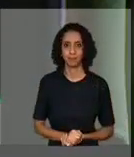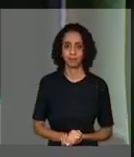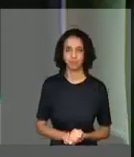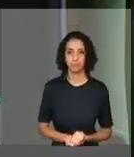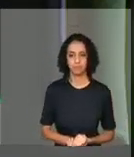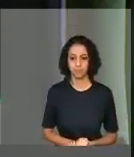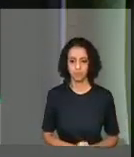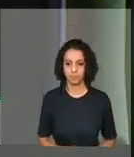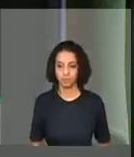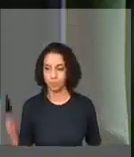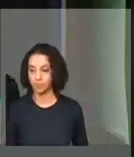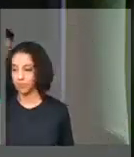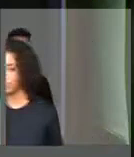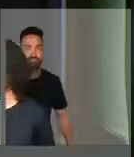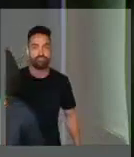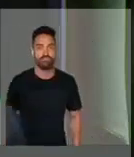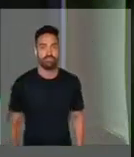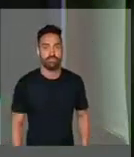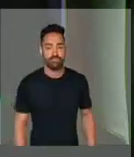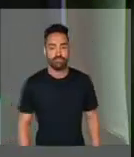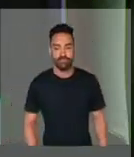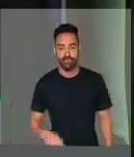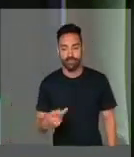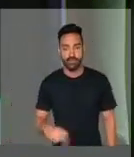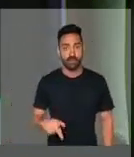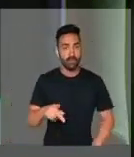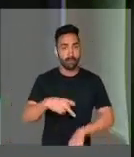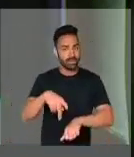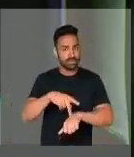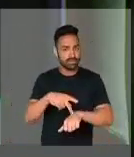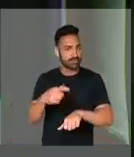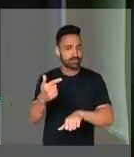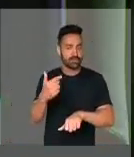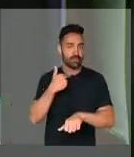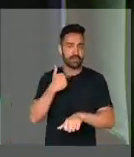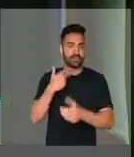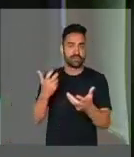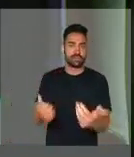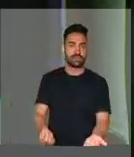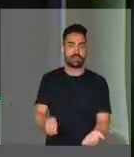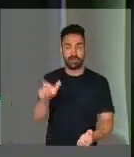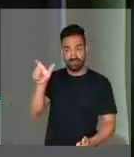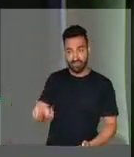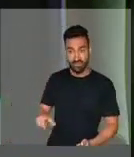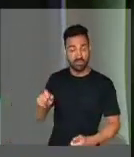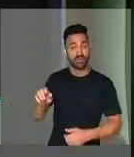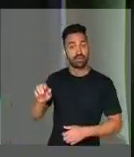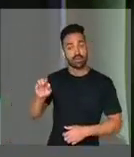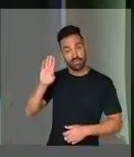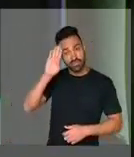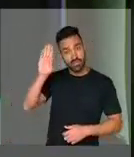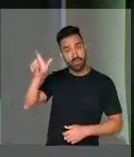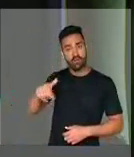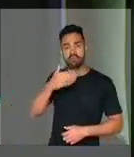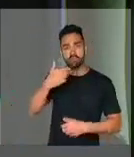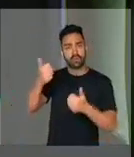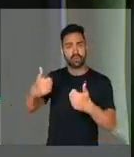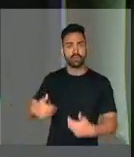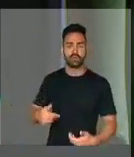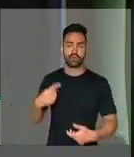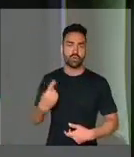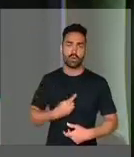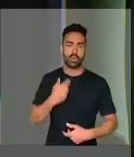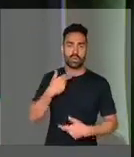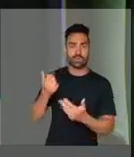tolera mais a impunidade. Que, nesse país, nós não aceitaremos mais, e o general Vilas Boas disse muito bem, não aceitaremos